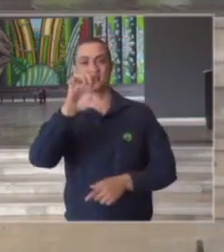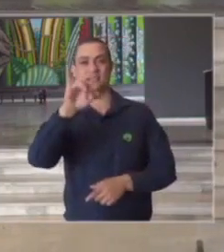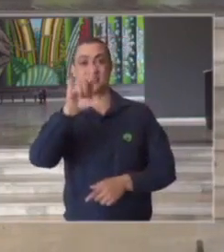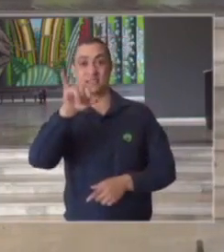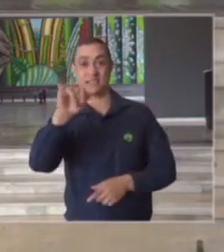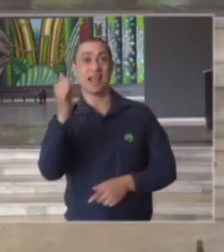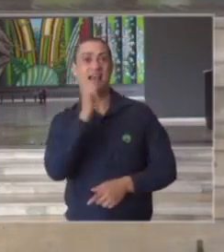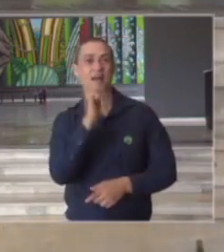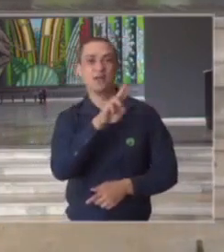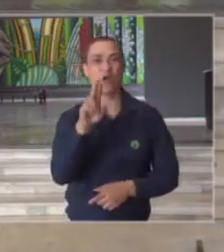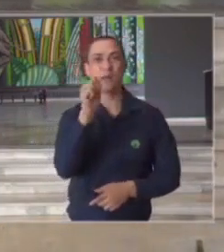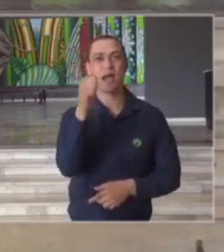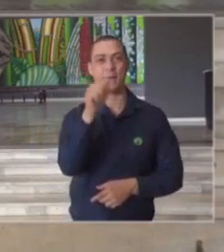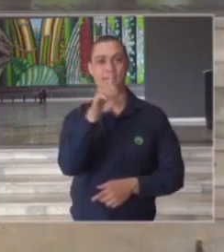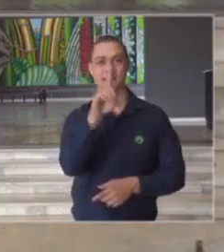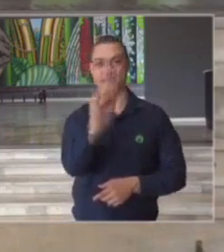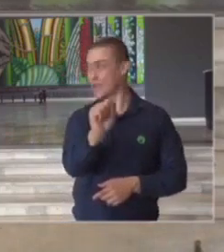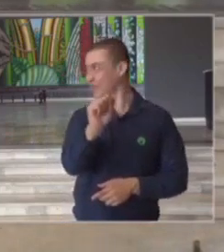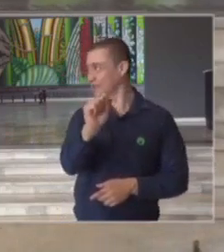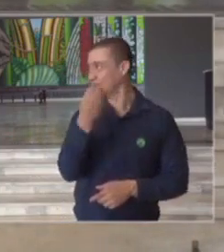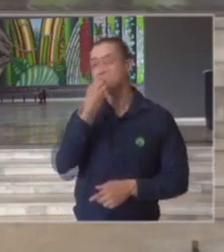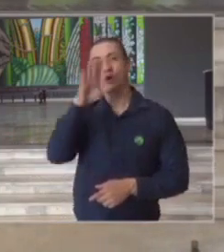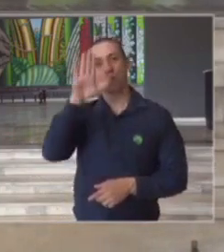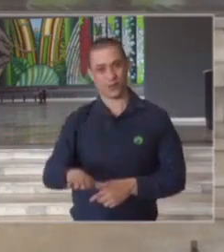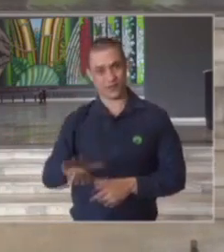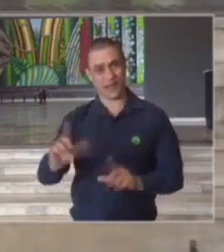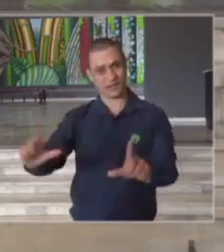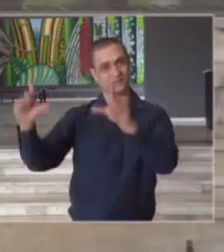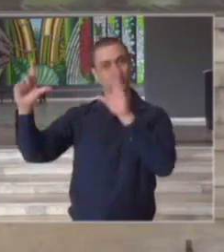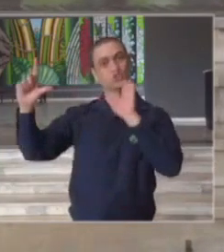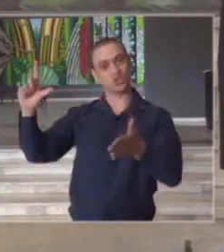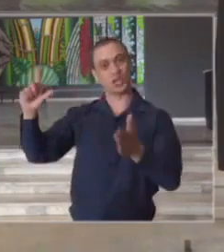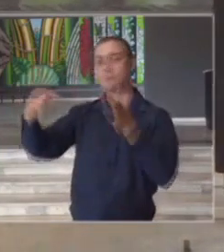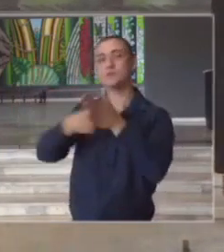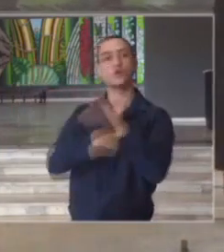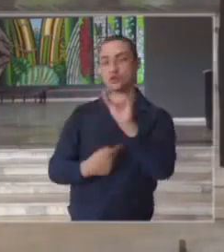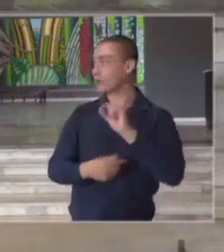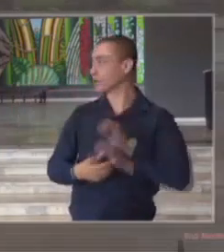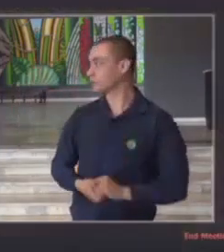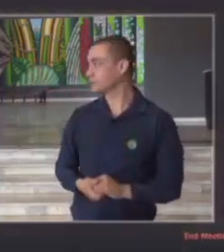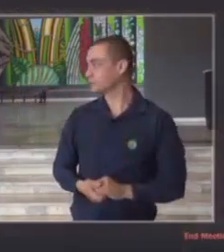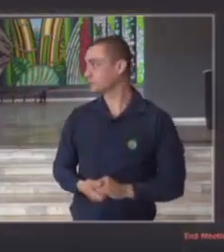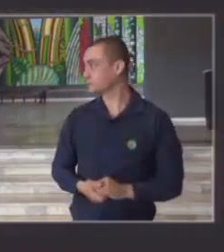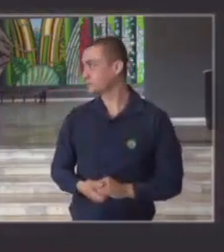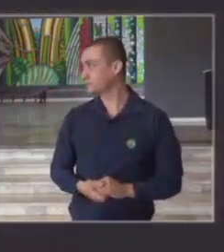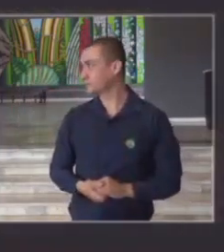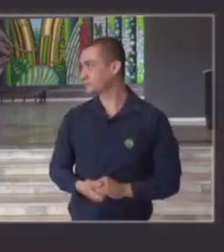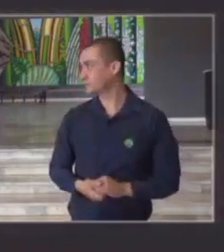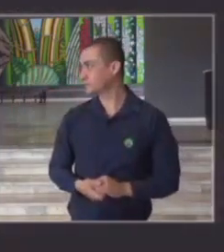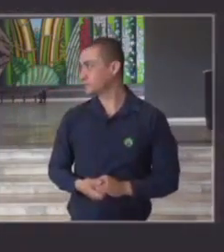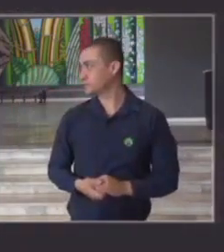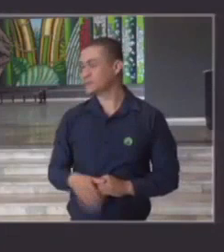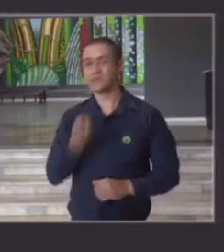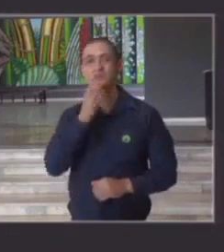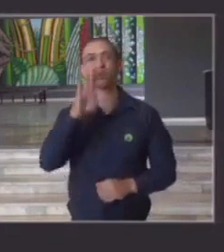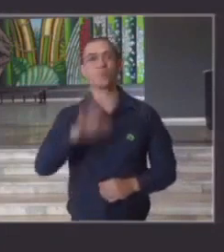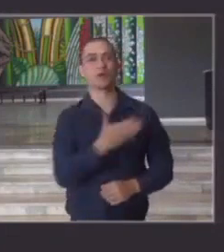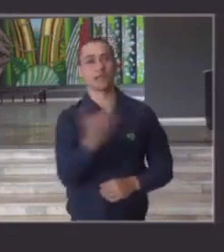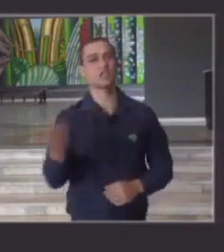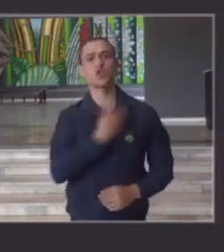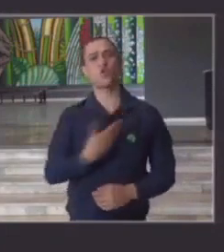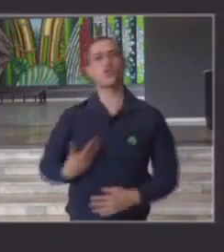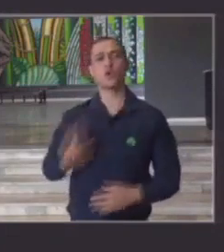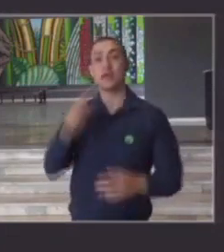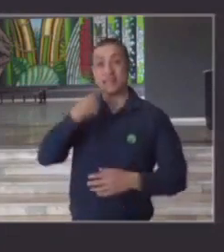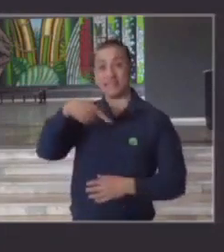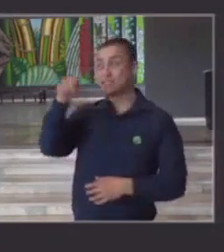Amanda Barbieri Amanda boa tarde você já está em tela sua pergunta por favor boa tarde governador